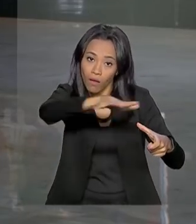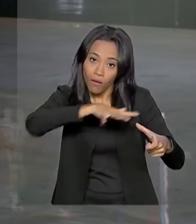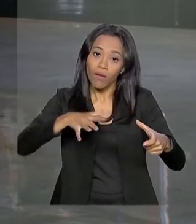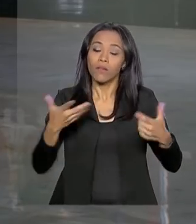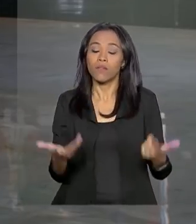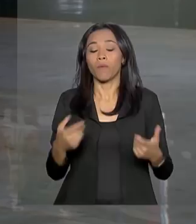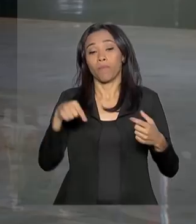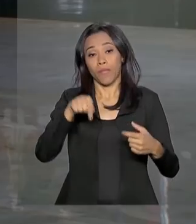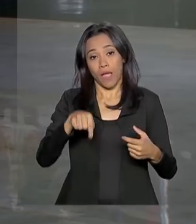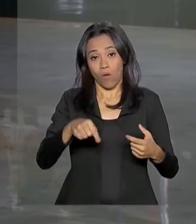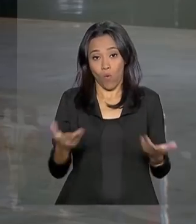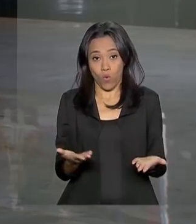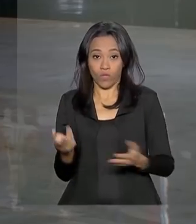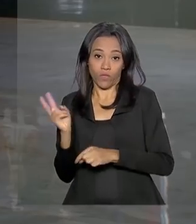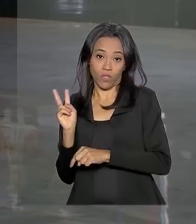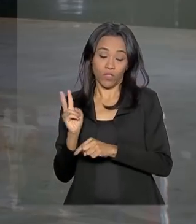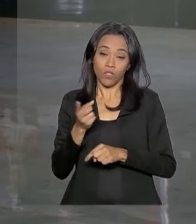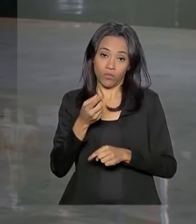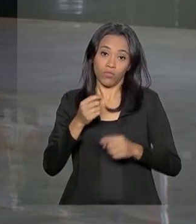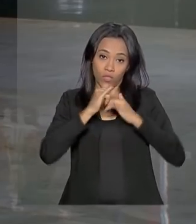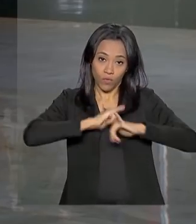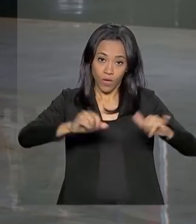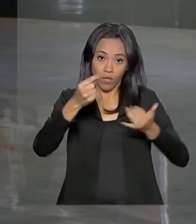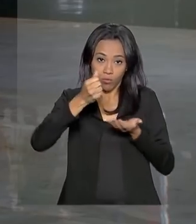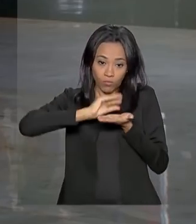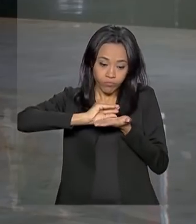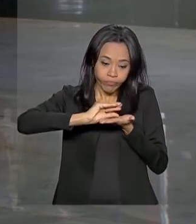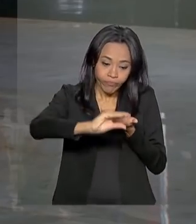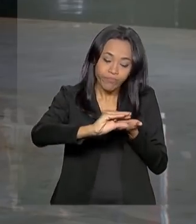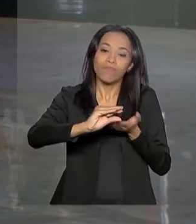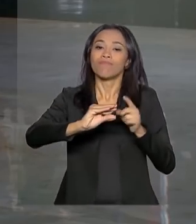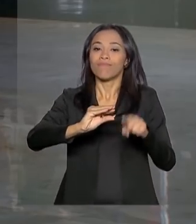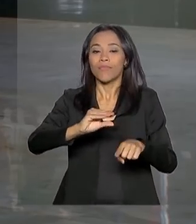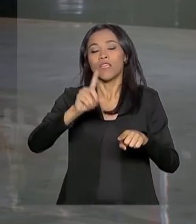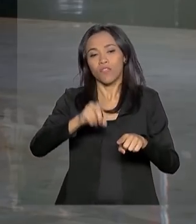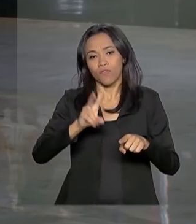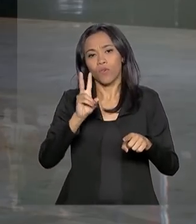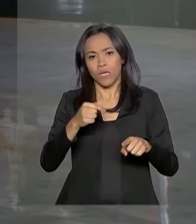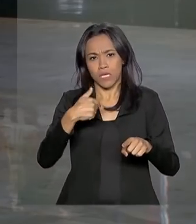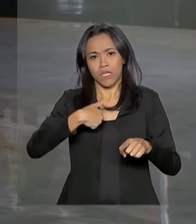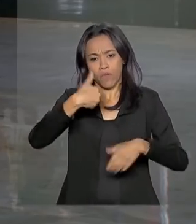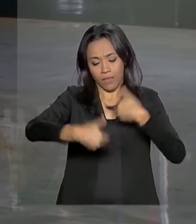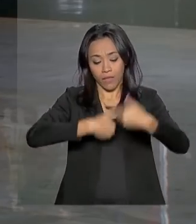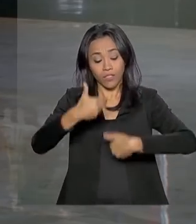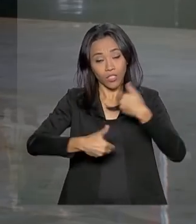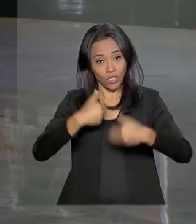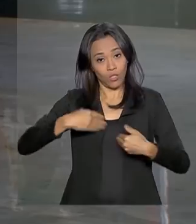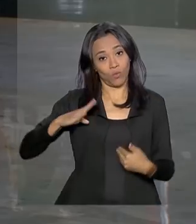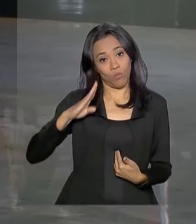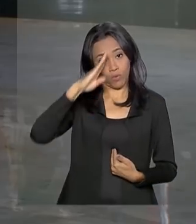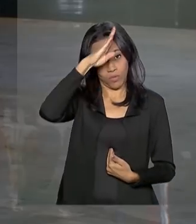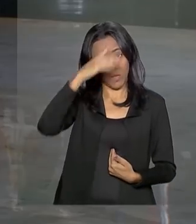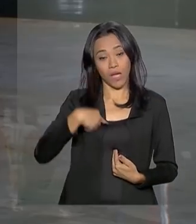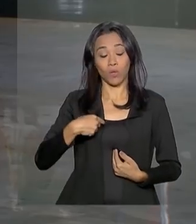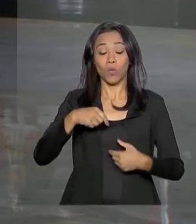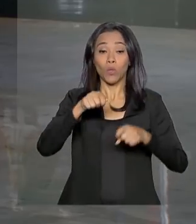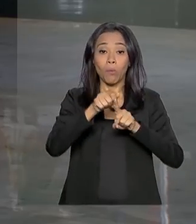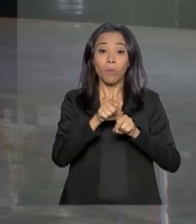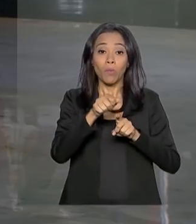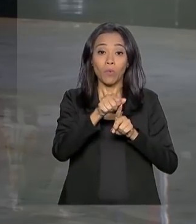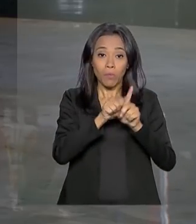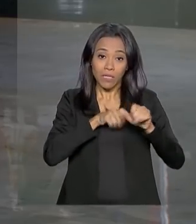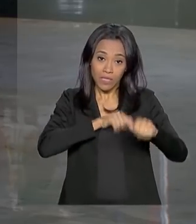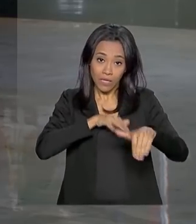lançamento da linha de crédito, o presidente Jair Bolsonaro lembrou que foi atendido em uma Santa Casa, em setembro do ano passado, quando